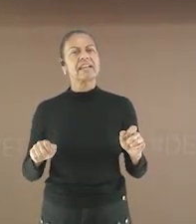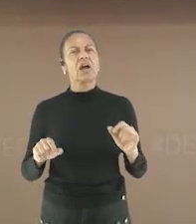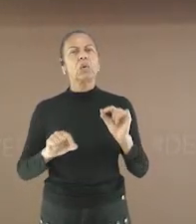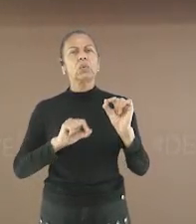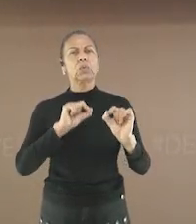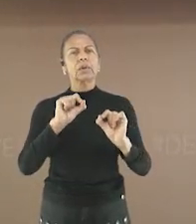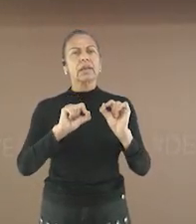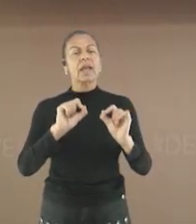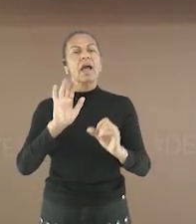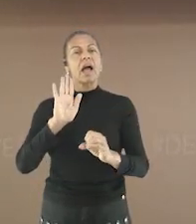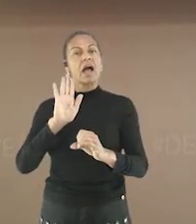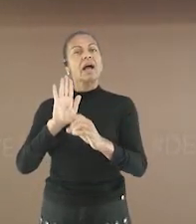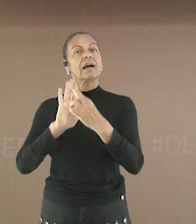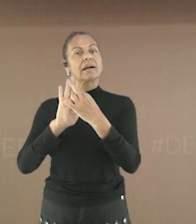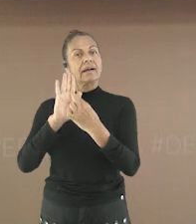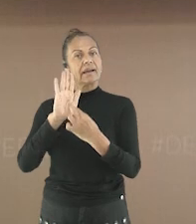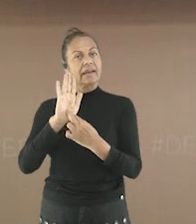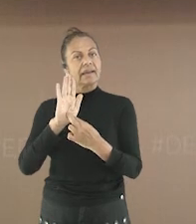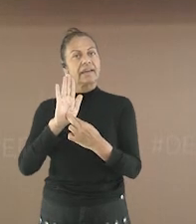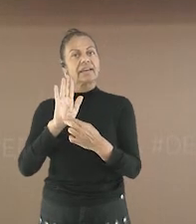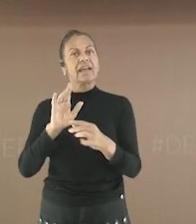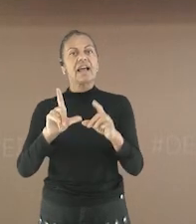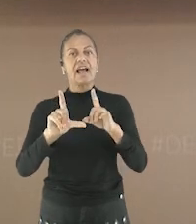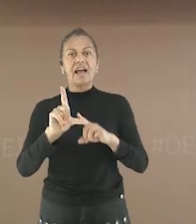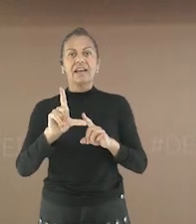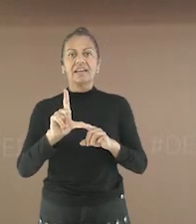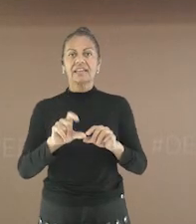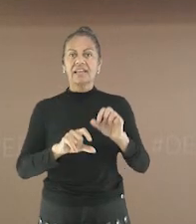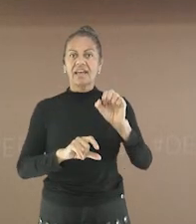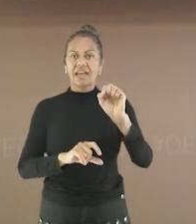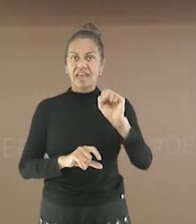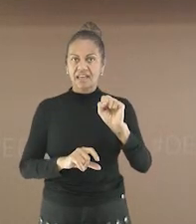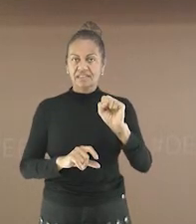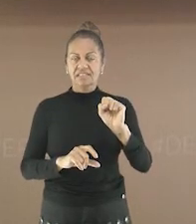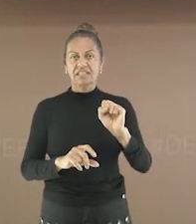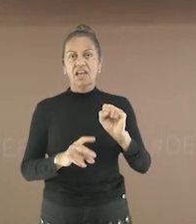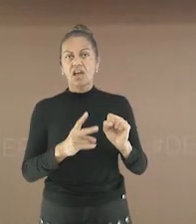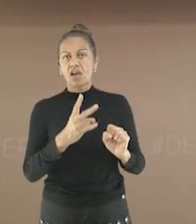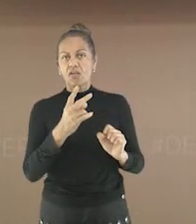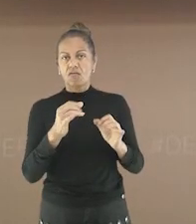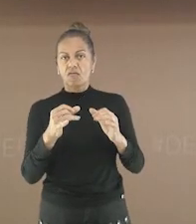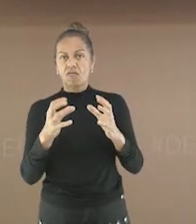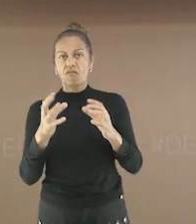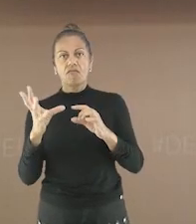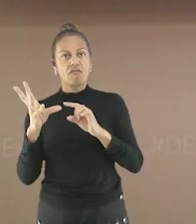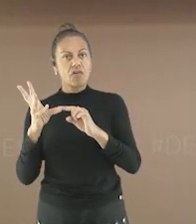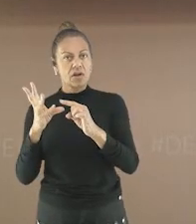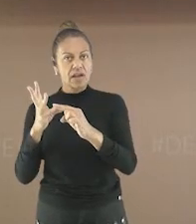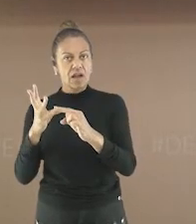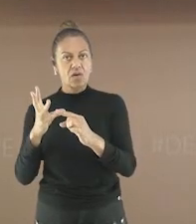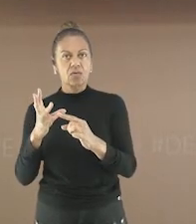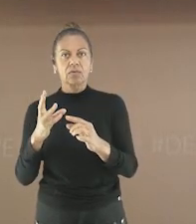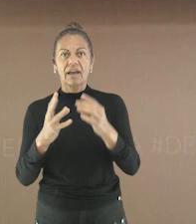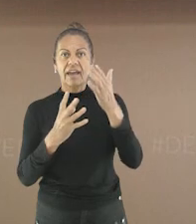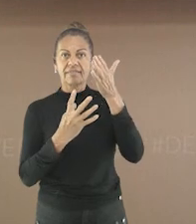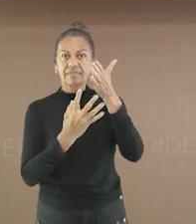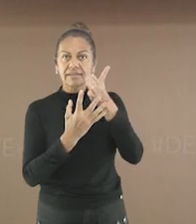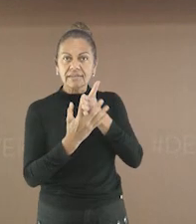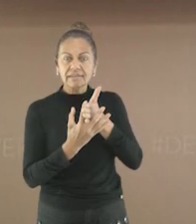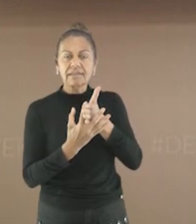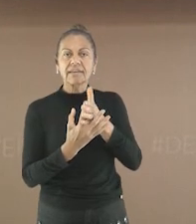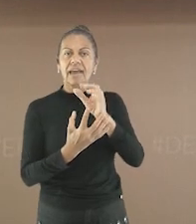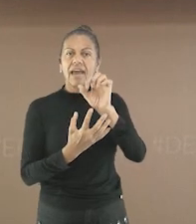Então podemos dizer que existe uma regrinha A letra S entre duas vogais possui o som de Z